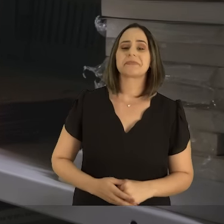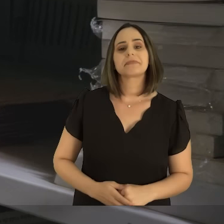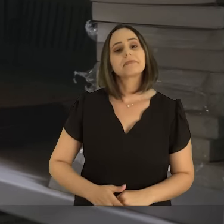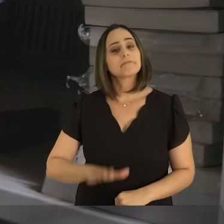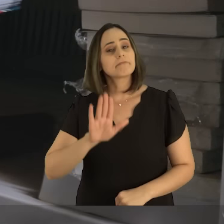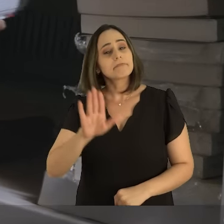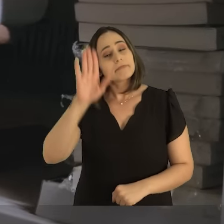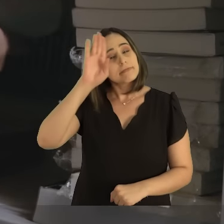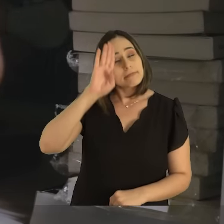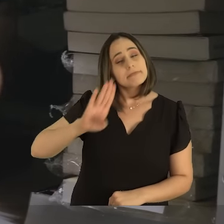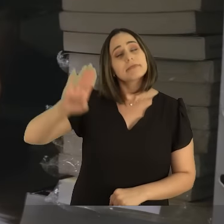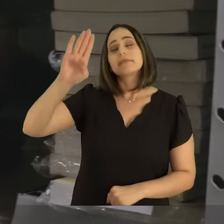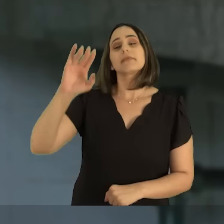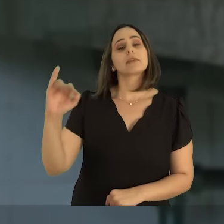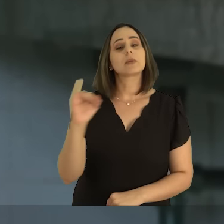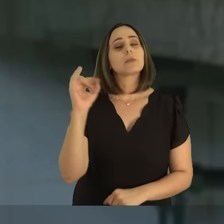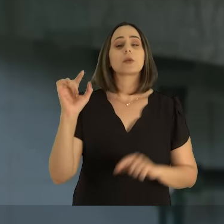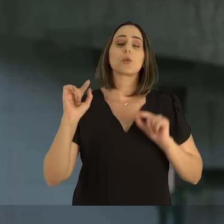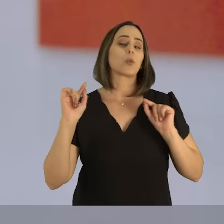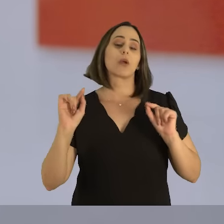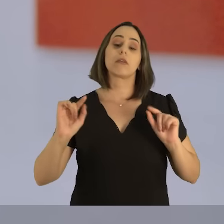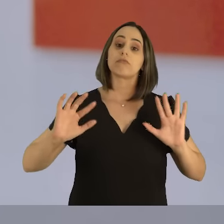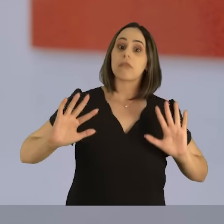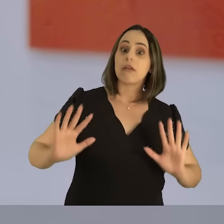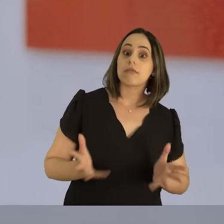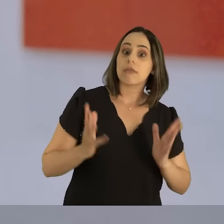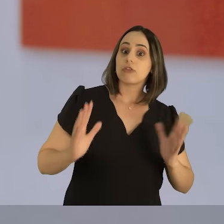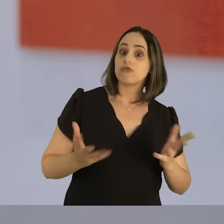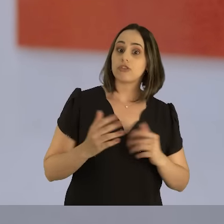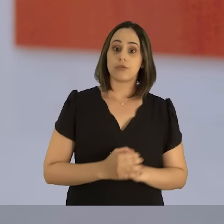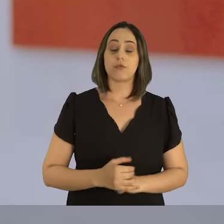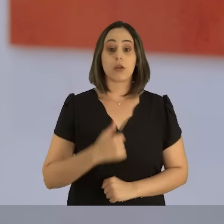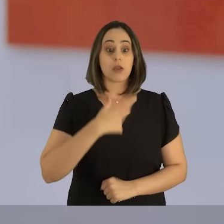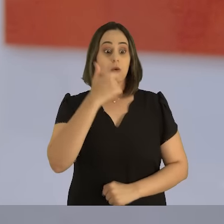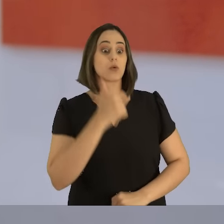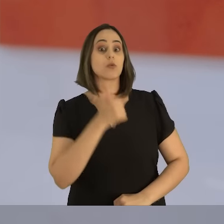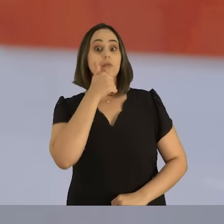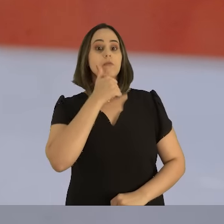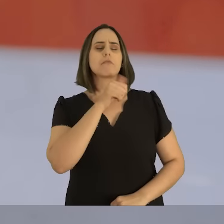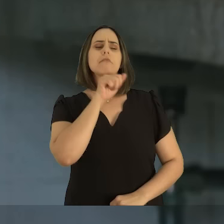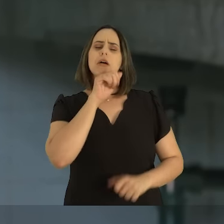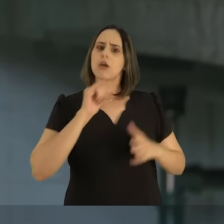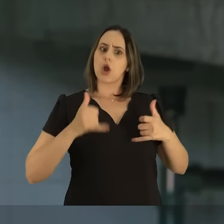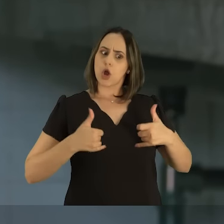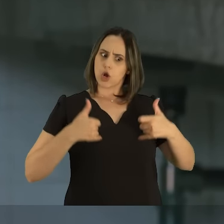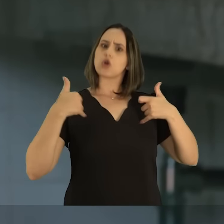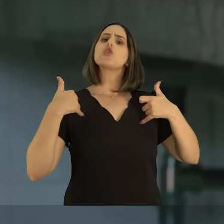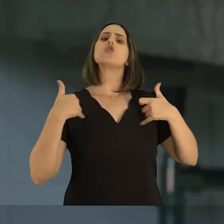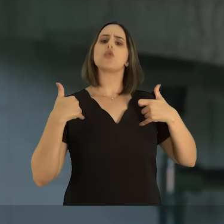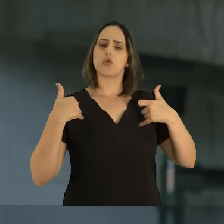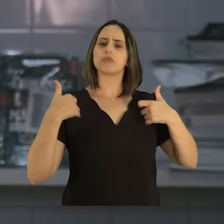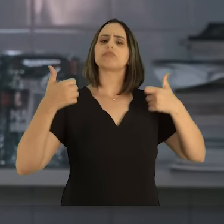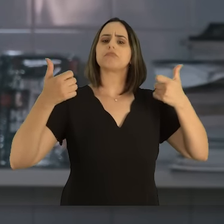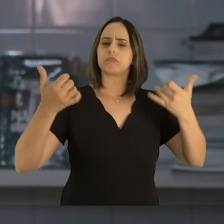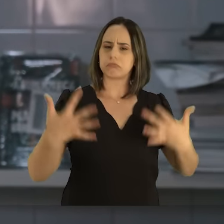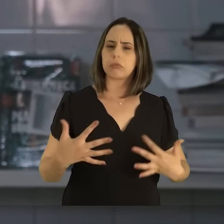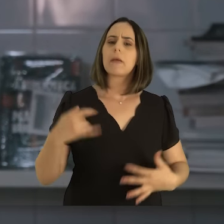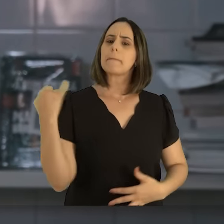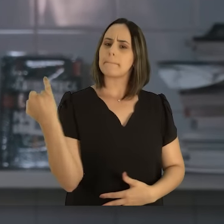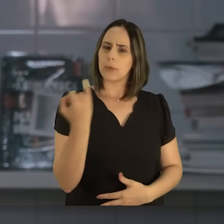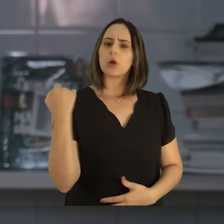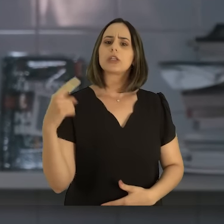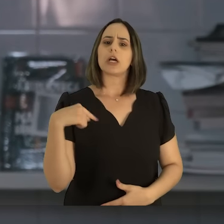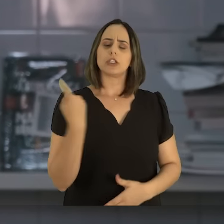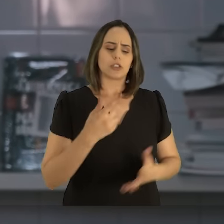Mas o mais importante de tudo é o incentivo, é tudo que eu como mãe tenho orgulho de dizer. Quanto é